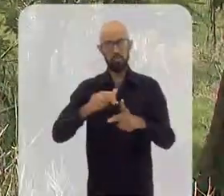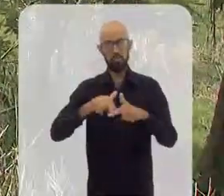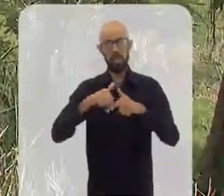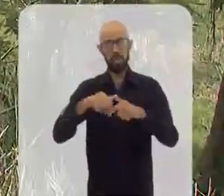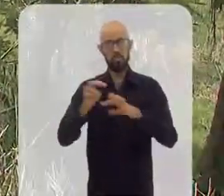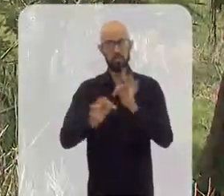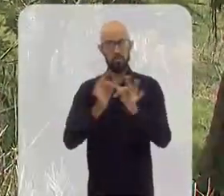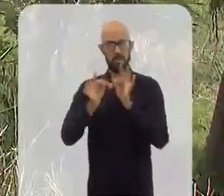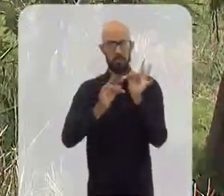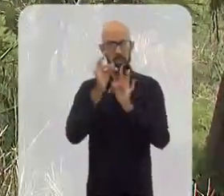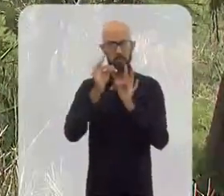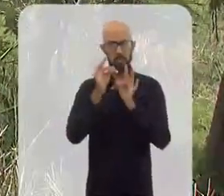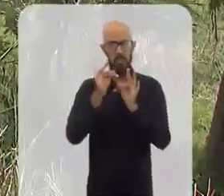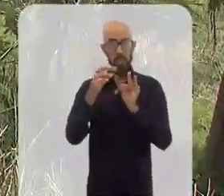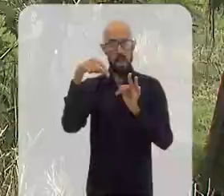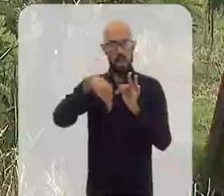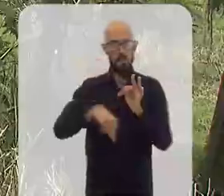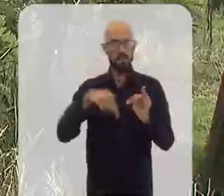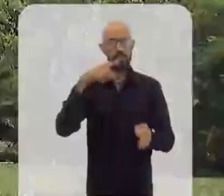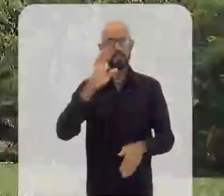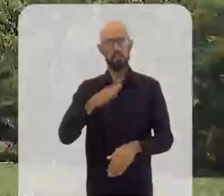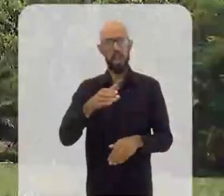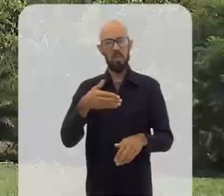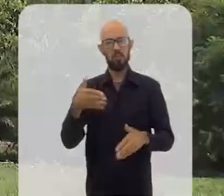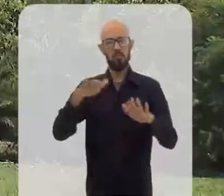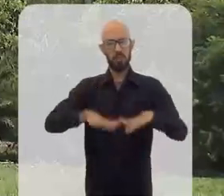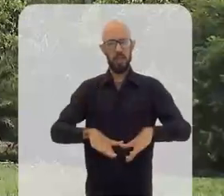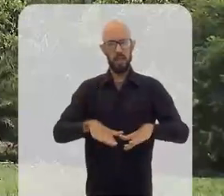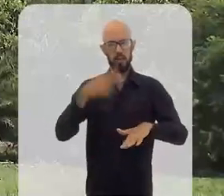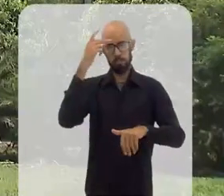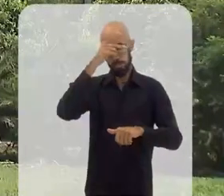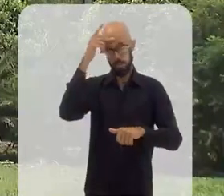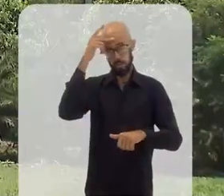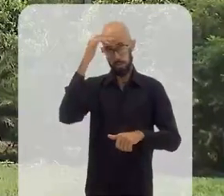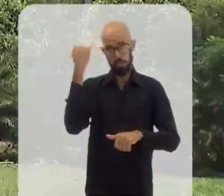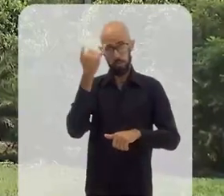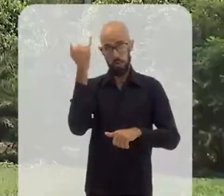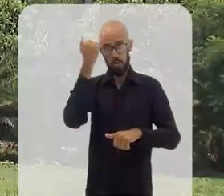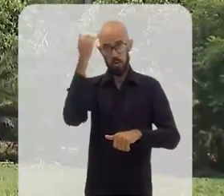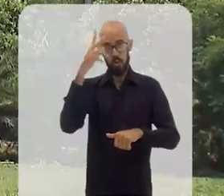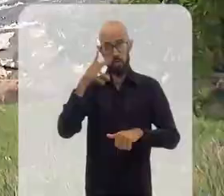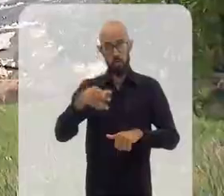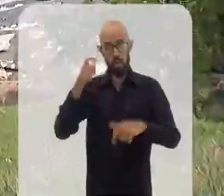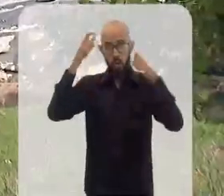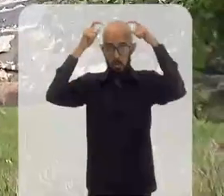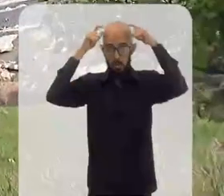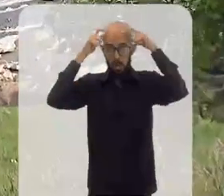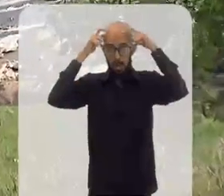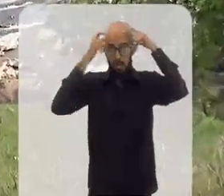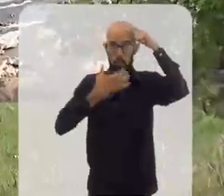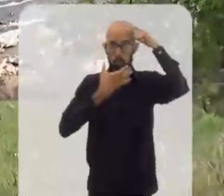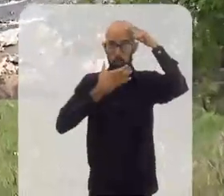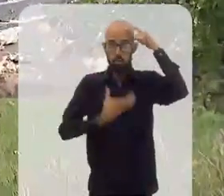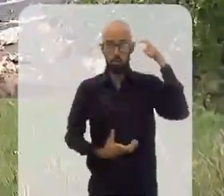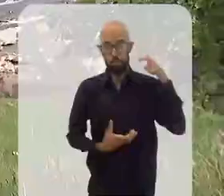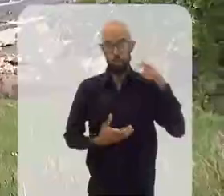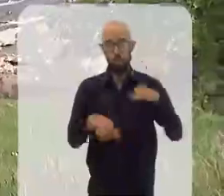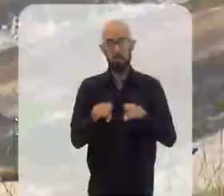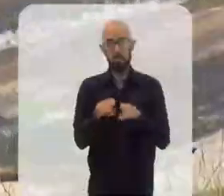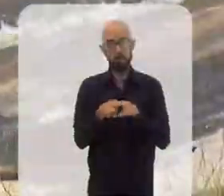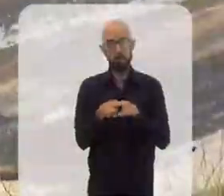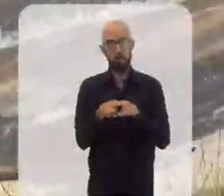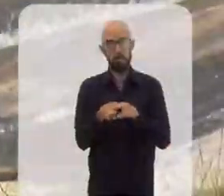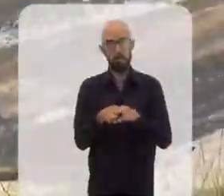substituída com o avanço tecnológico. Aqui se hospedaram personalidades como o imperador Dom Pedro II